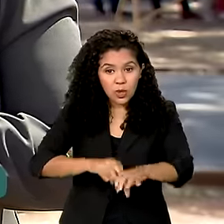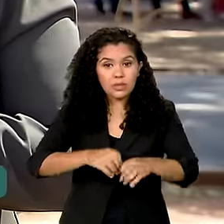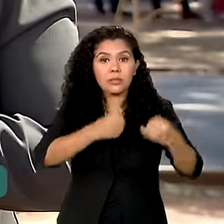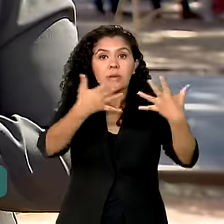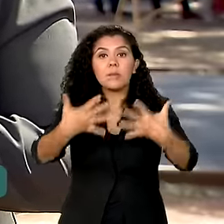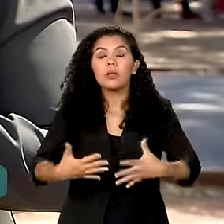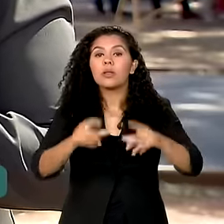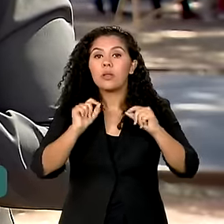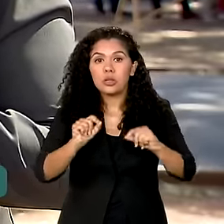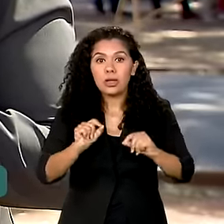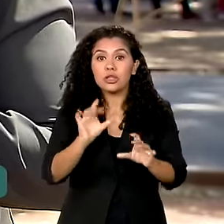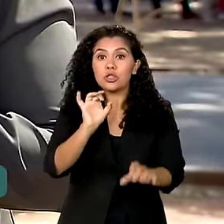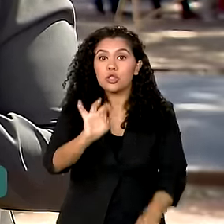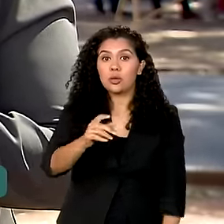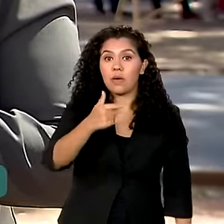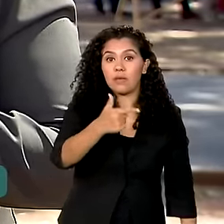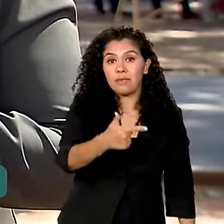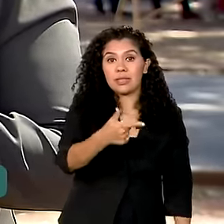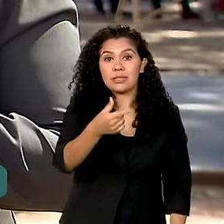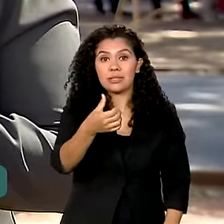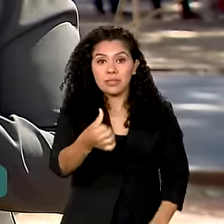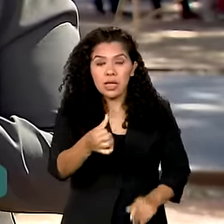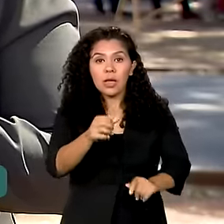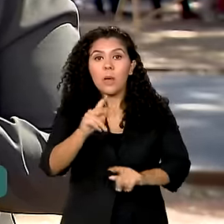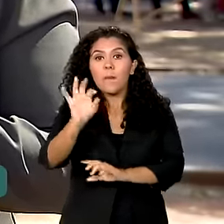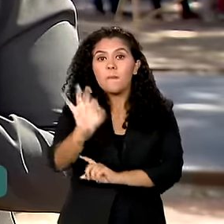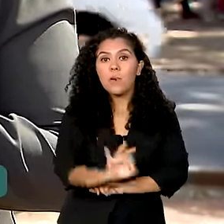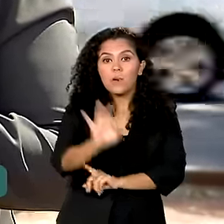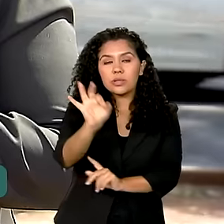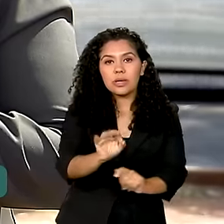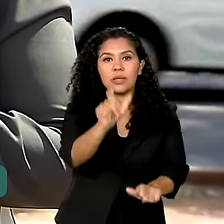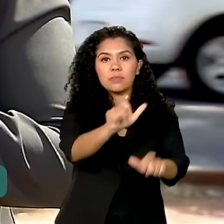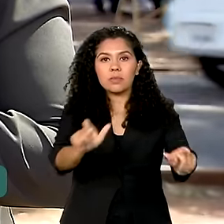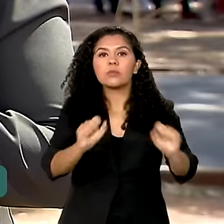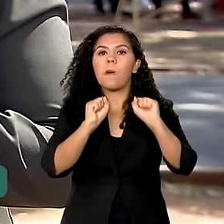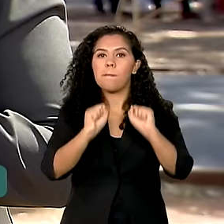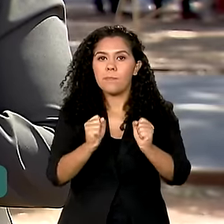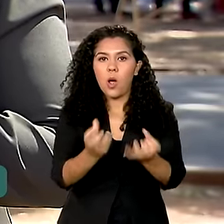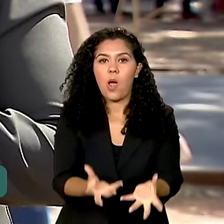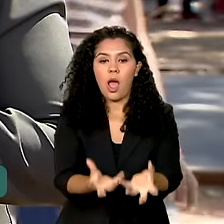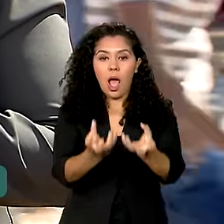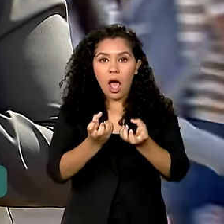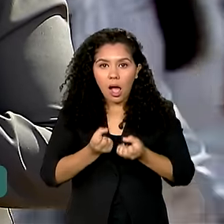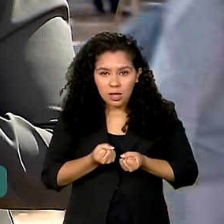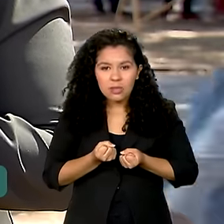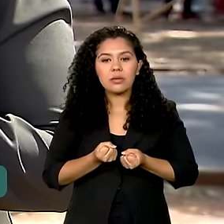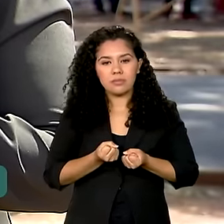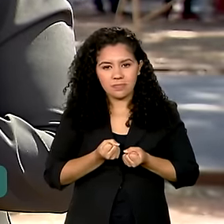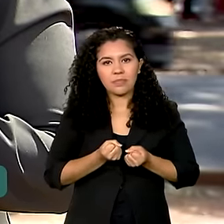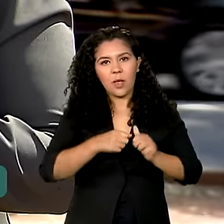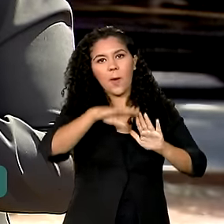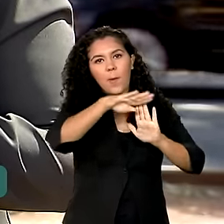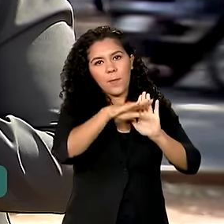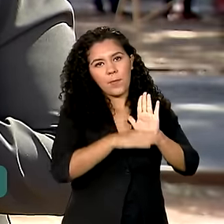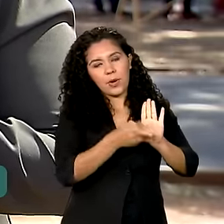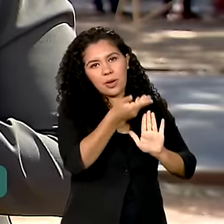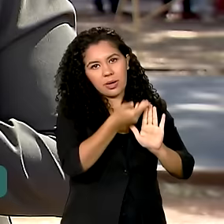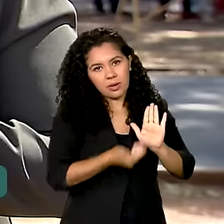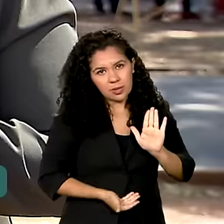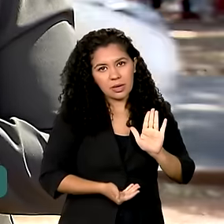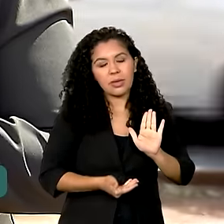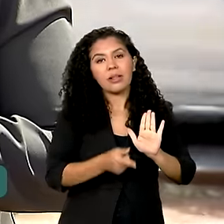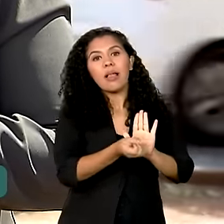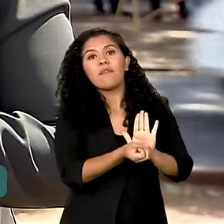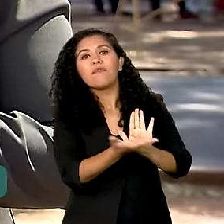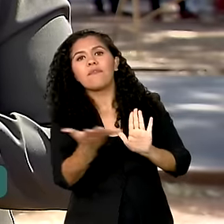apenas cerca de 26% das pessoas que podem ser beneficiadas no Estado aderiram ao programa. E muitas